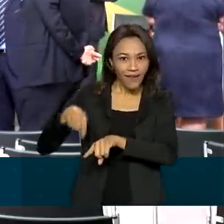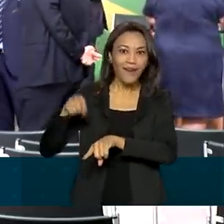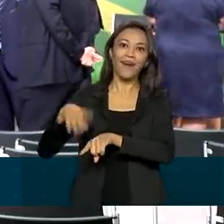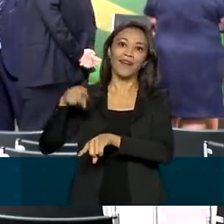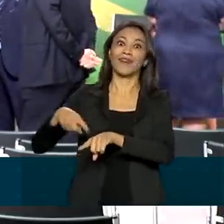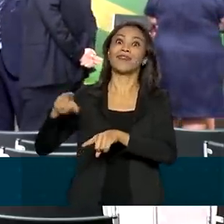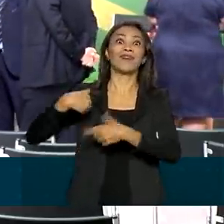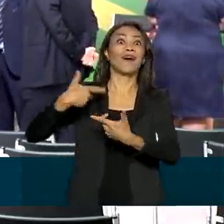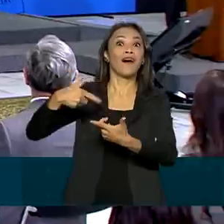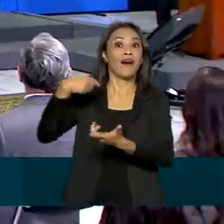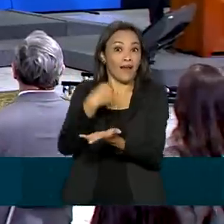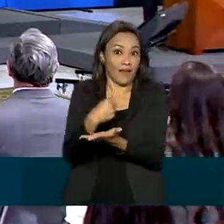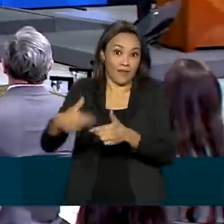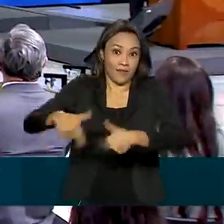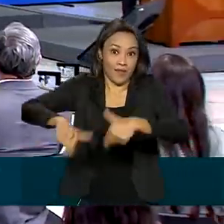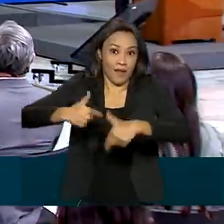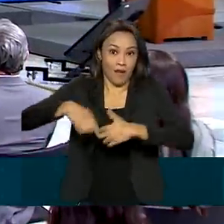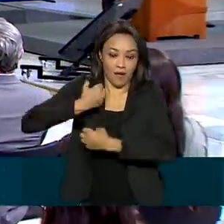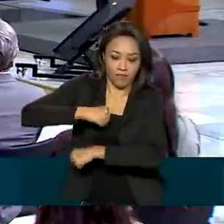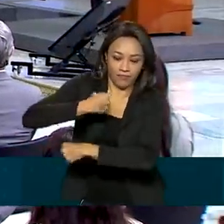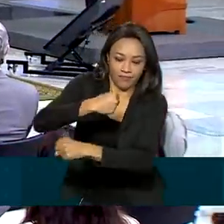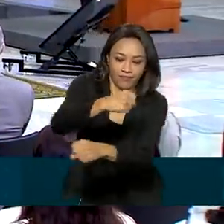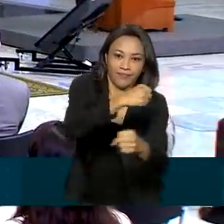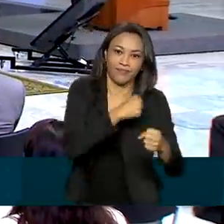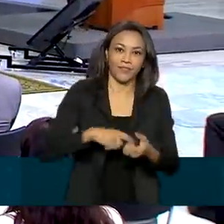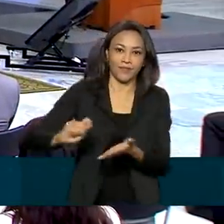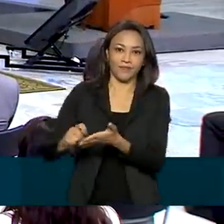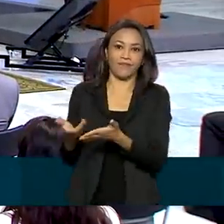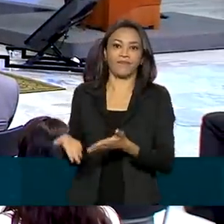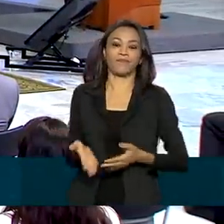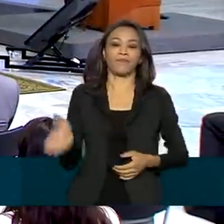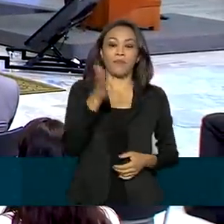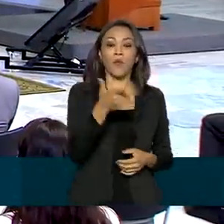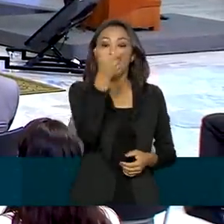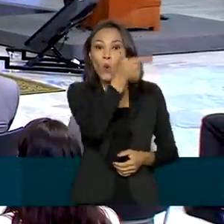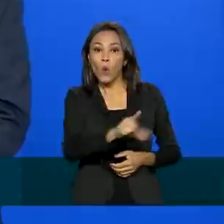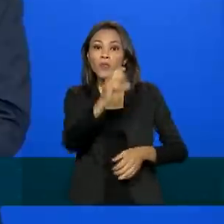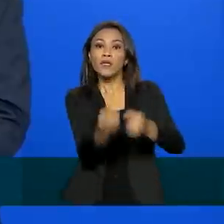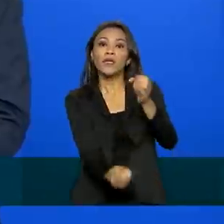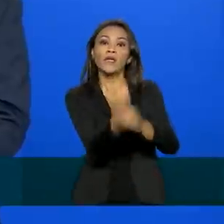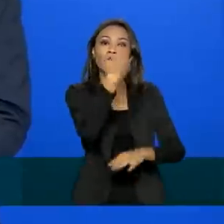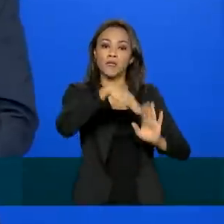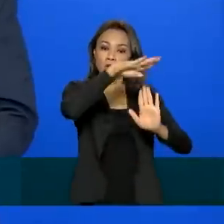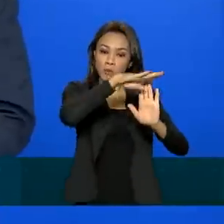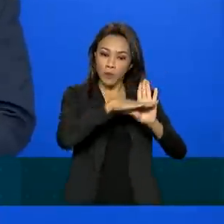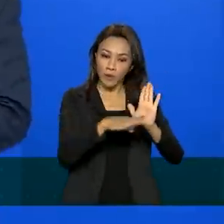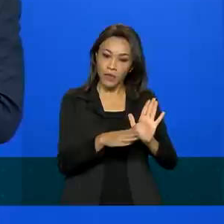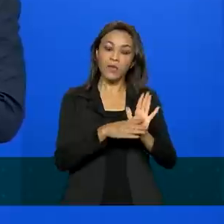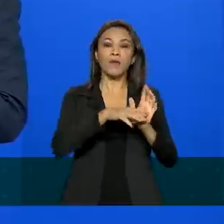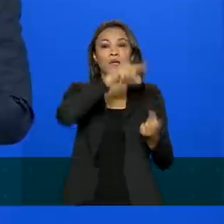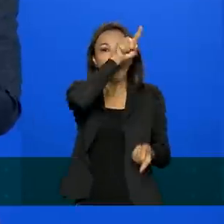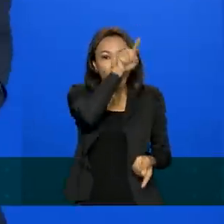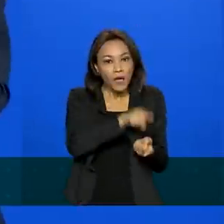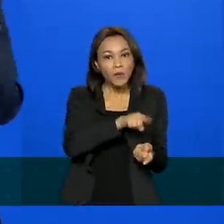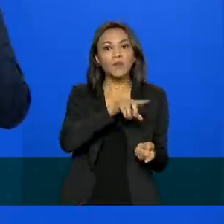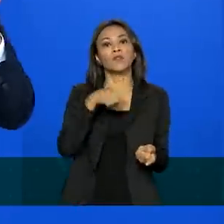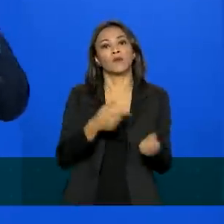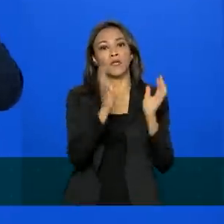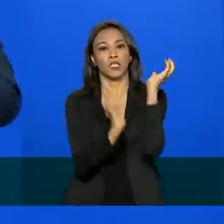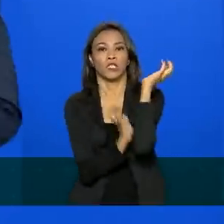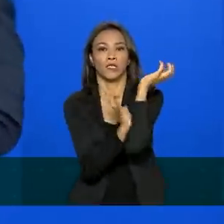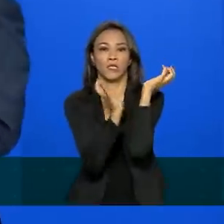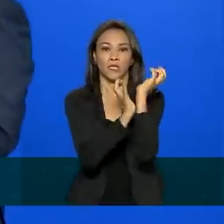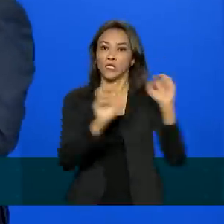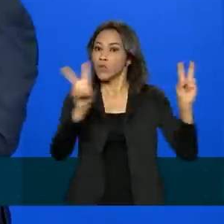de empregado doméstico. O governo anunciou ainda a criação do Programa Permanente de Simplificação e Desburocratização